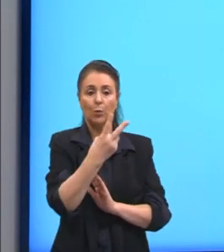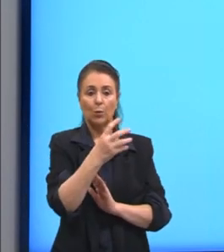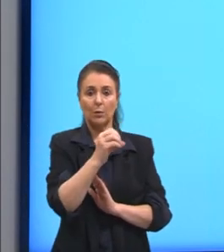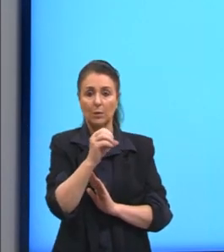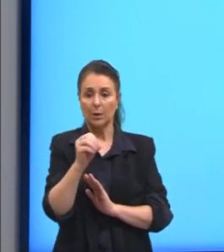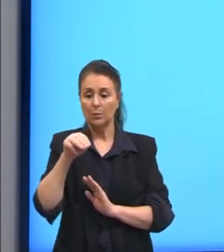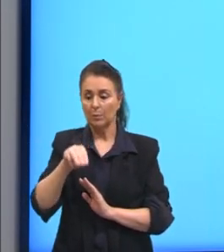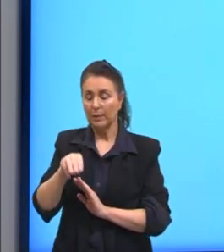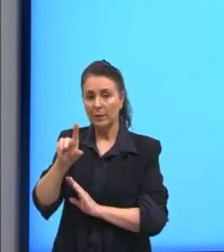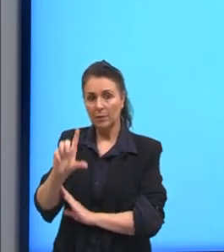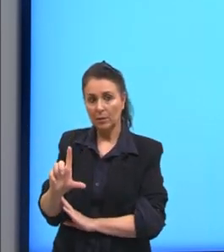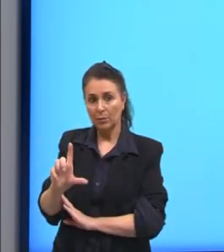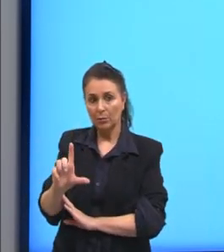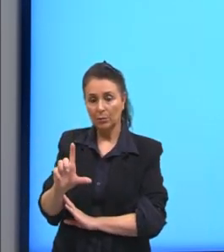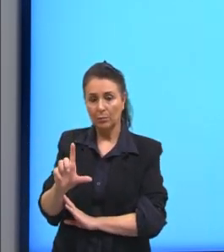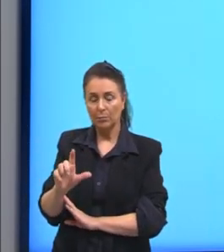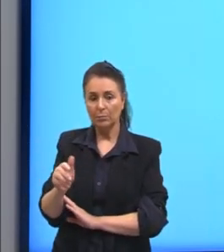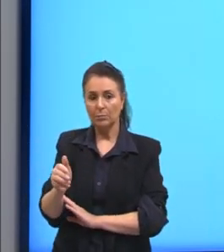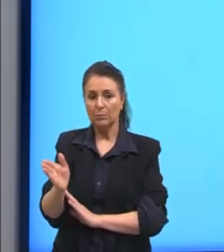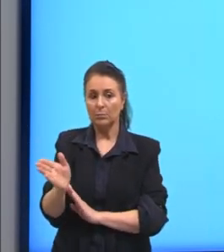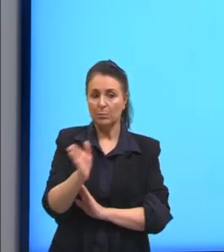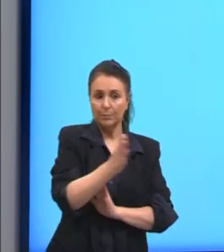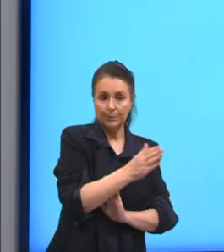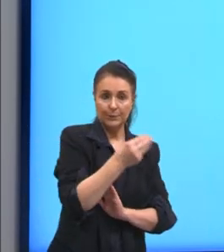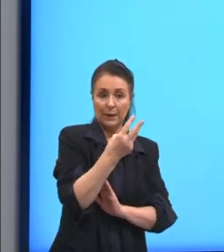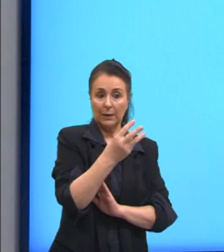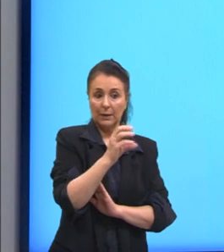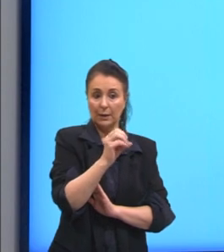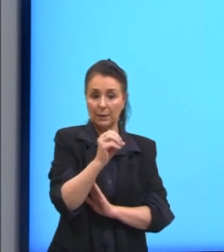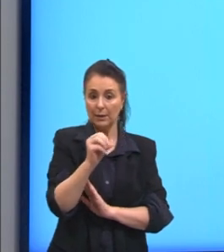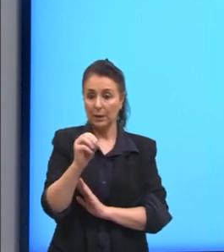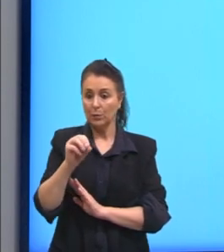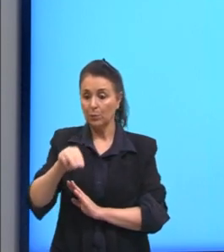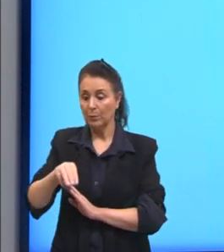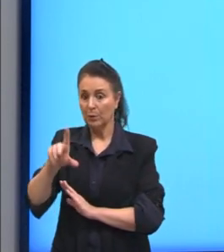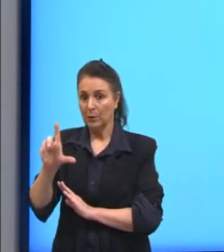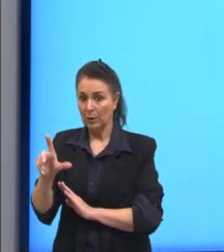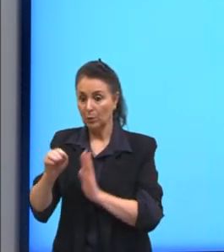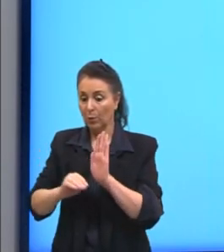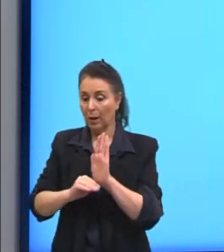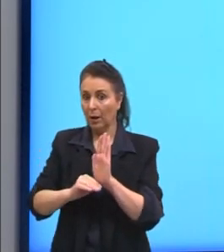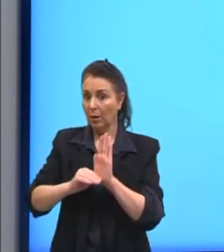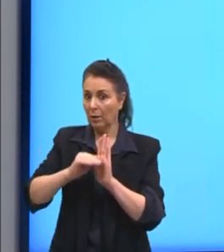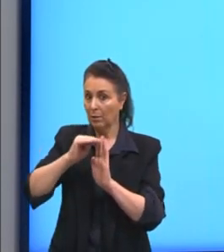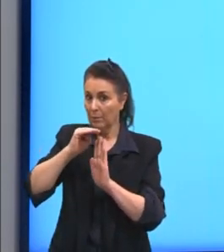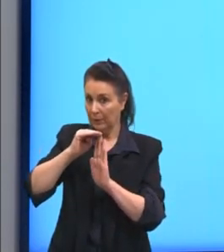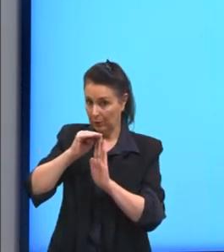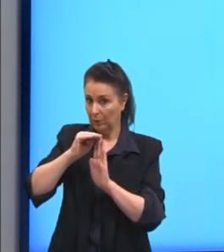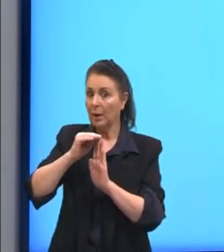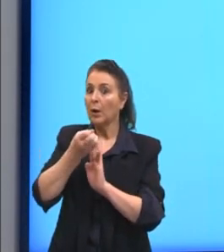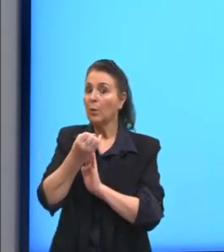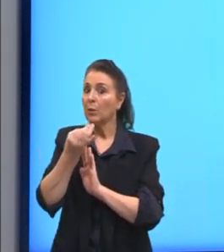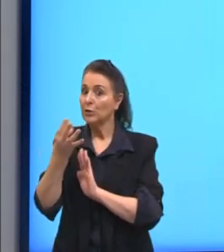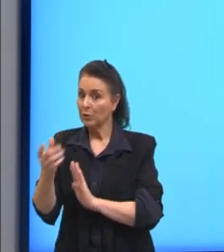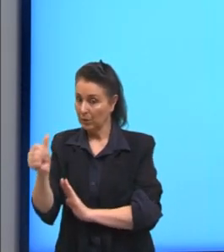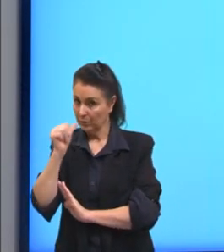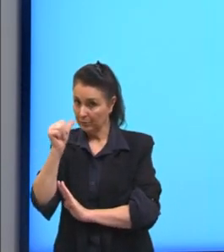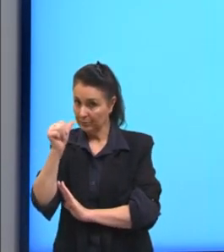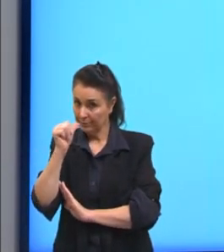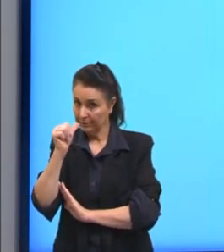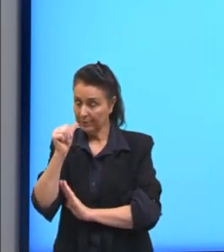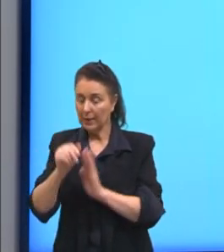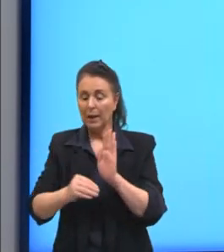mililitros para 300 mililitros, eu estou aumentando a quantidade ingerida, portanto, eu vou